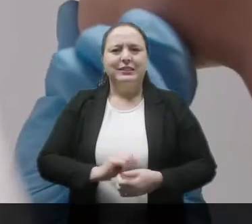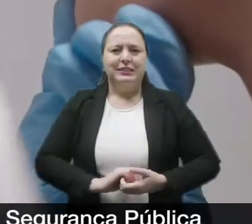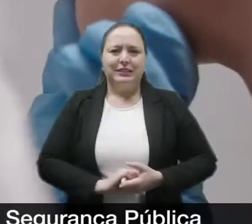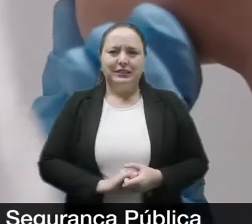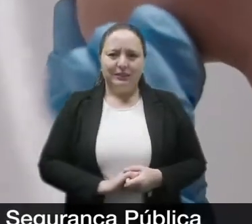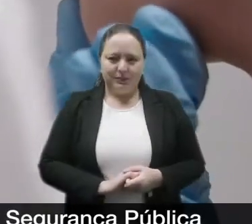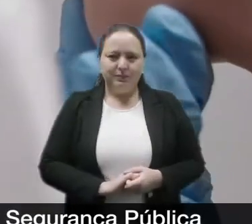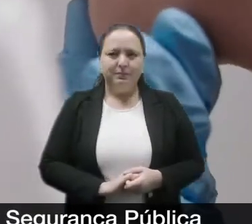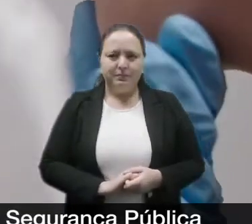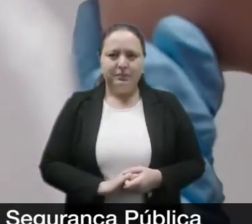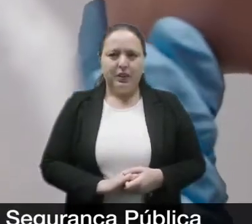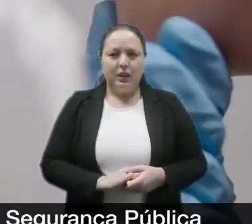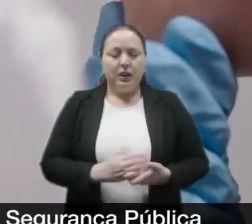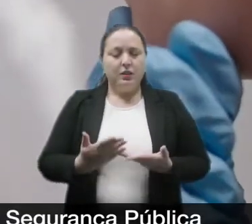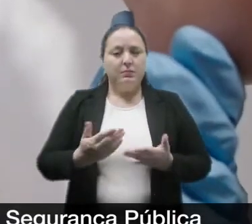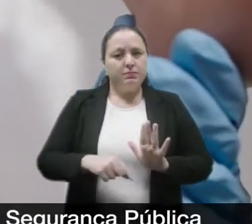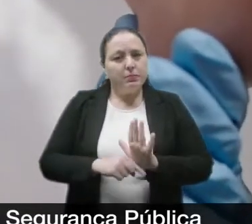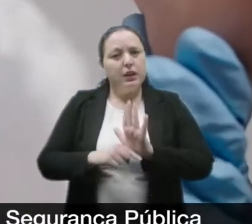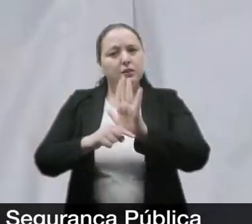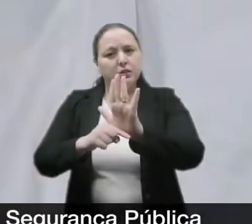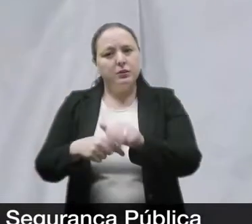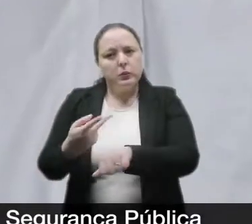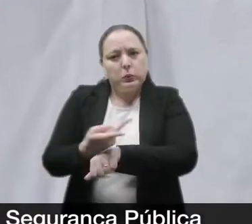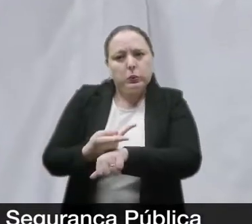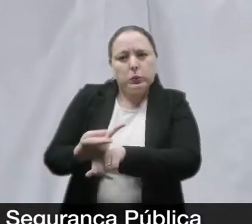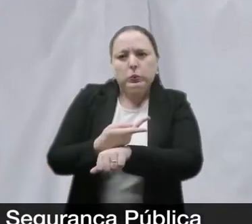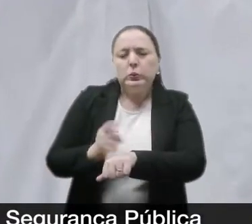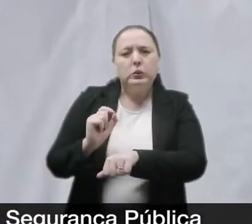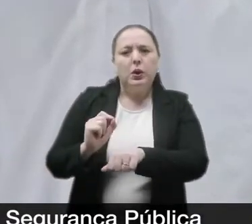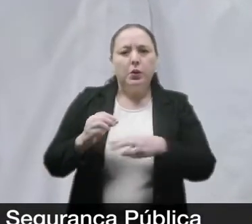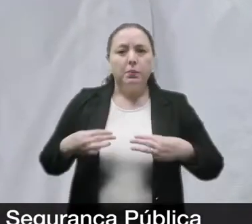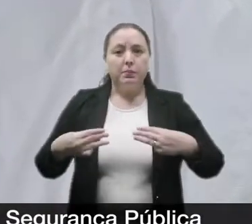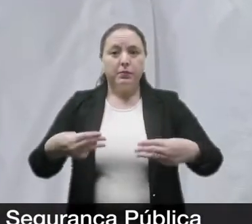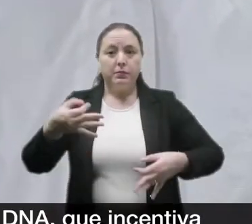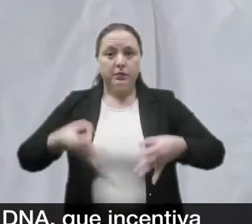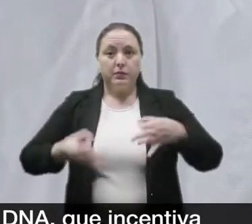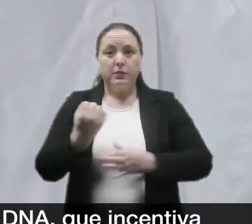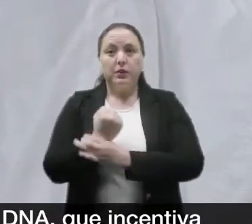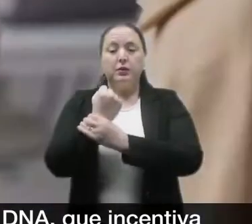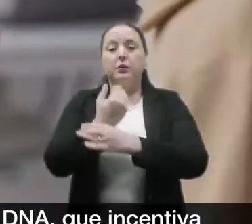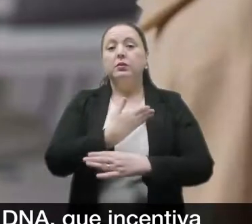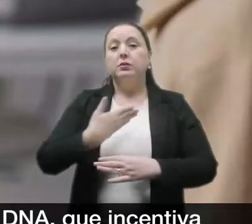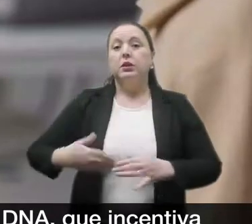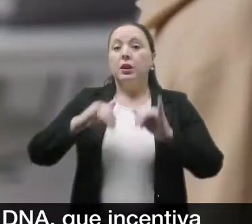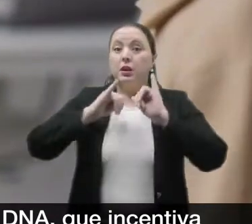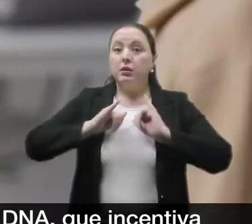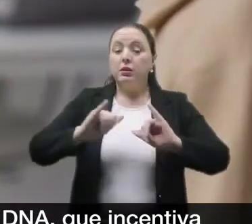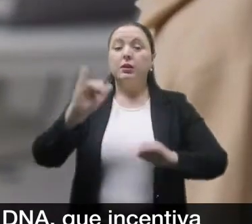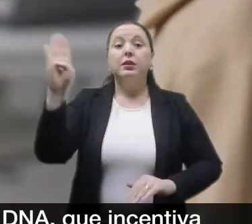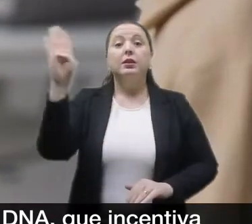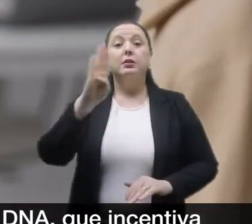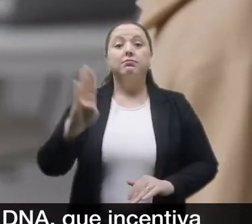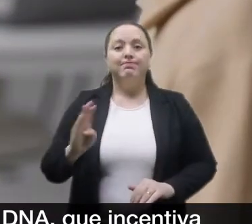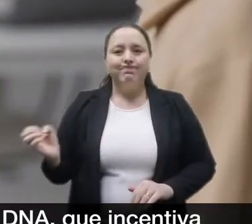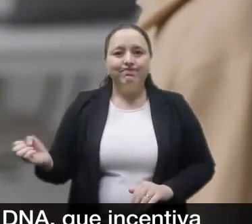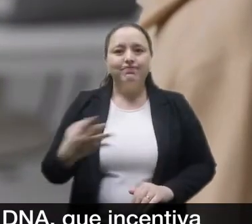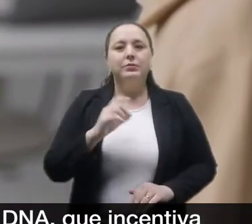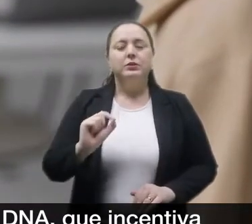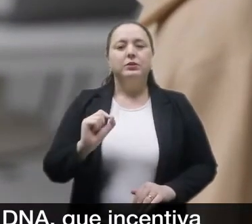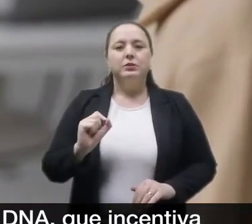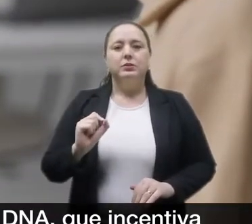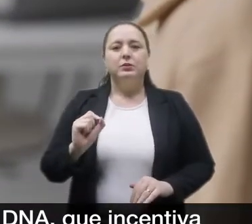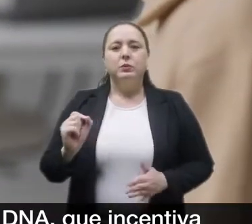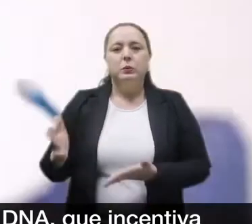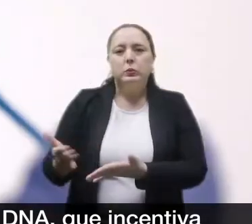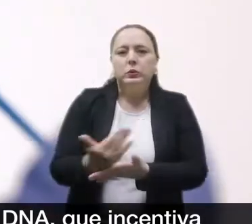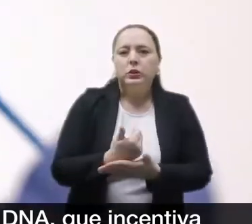Para auxiliar nessa busca, o Ministério da Justiça e Segurança Pública lança uma campanha nacional inédita de coleta de